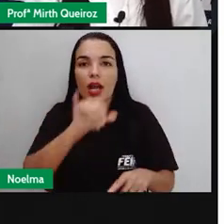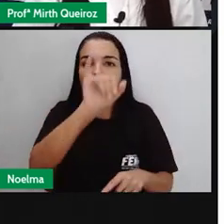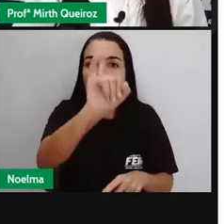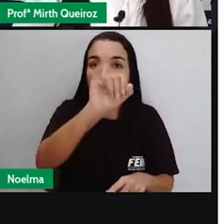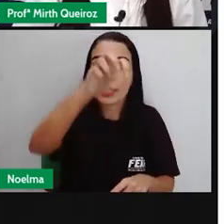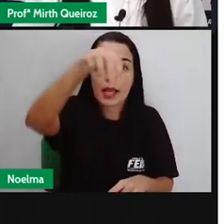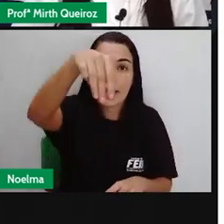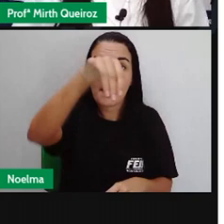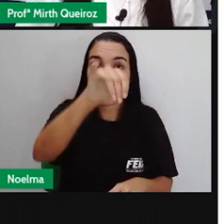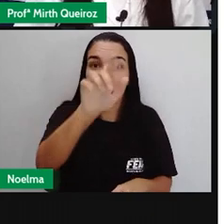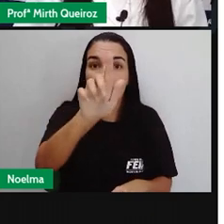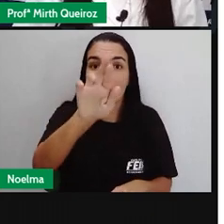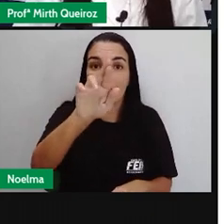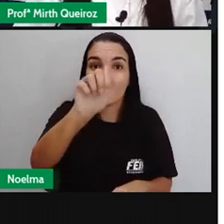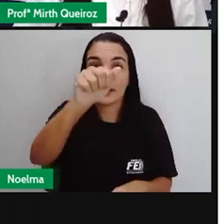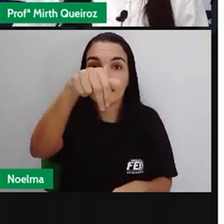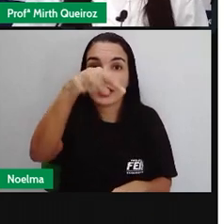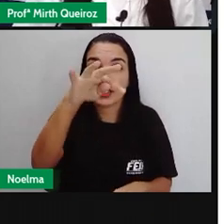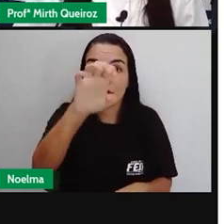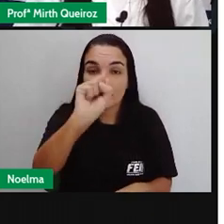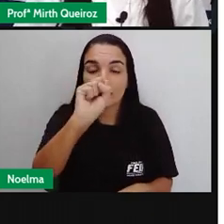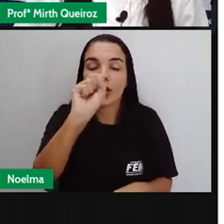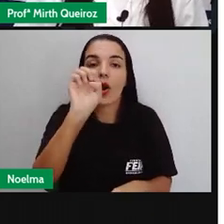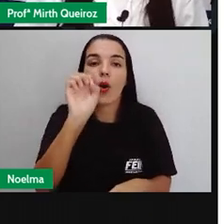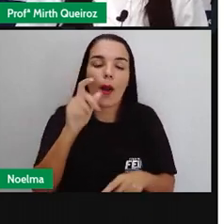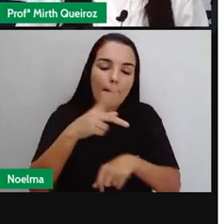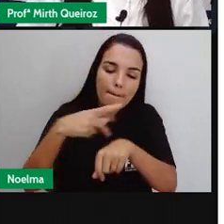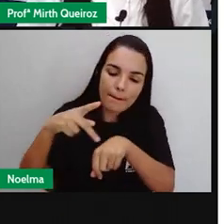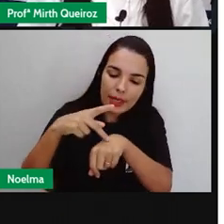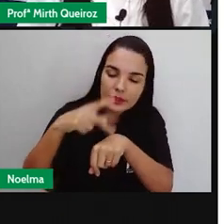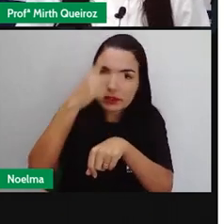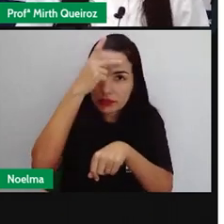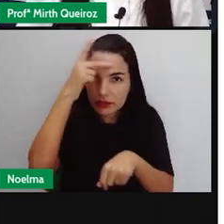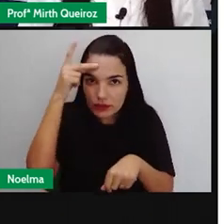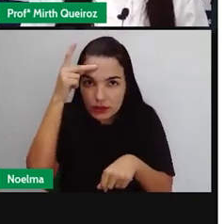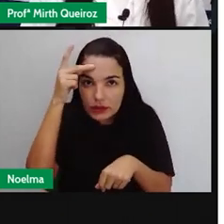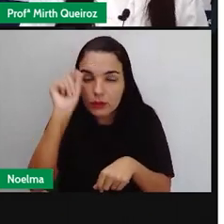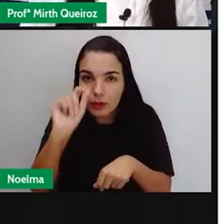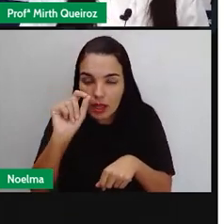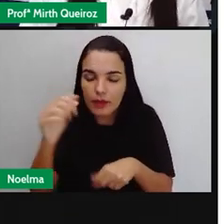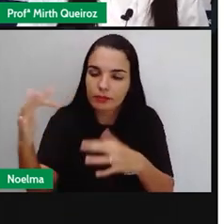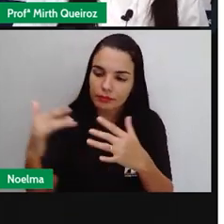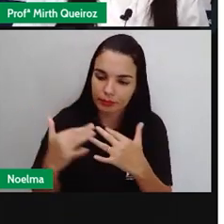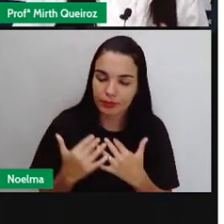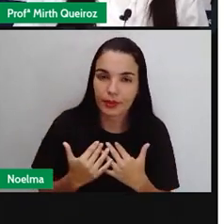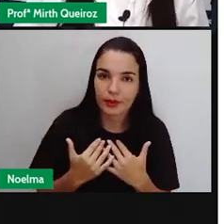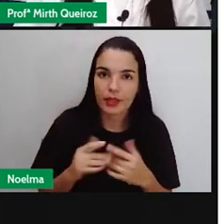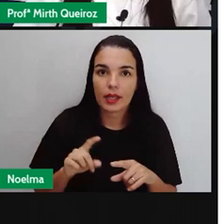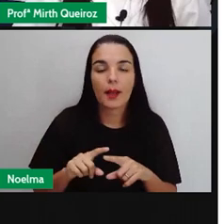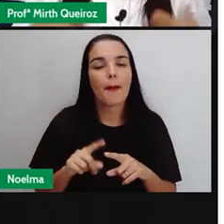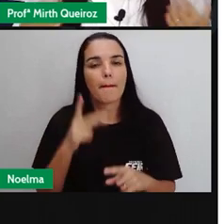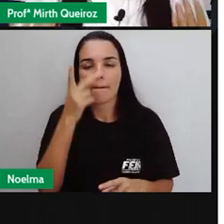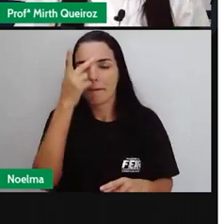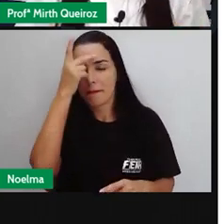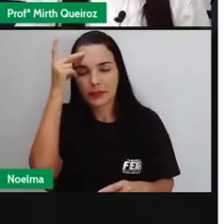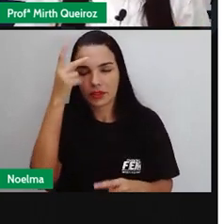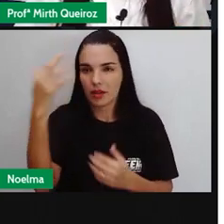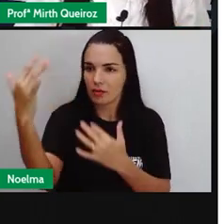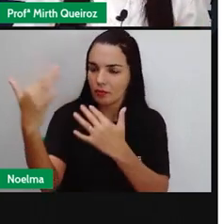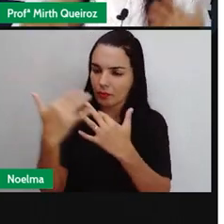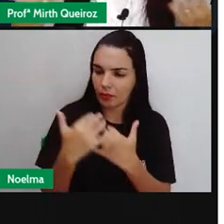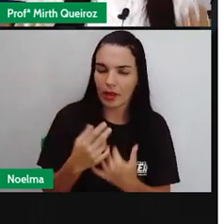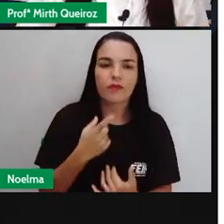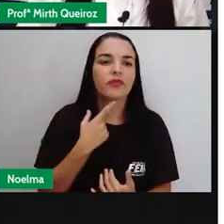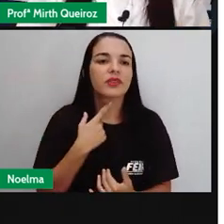refugiados, que são termologias diferentes. Imigrantes são pessoas que vêm por conta própria, por vontade